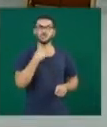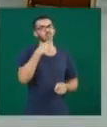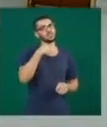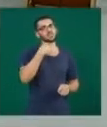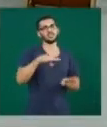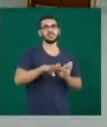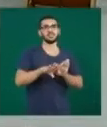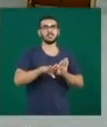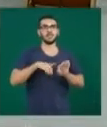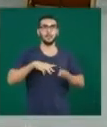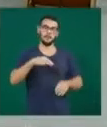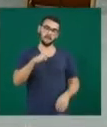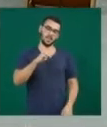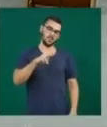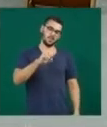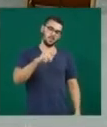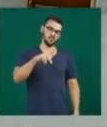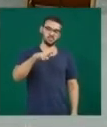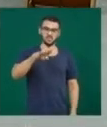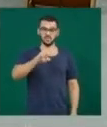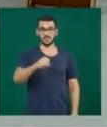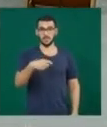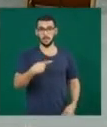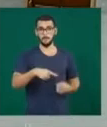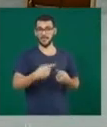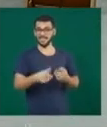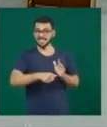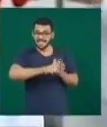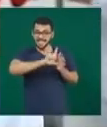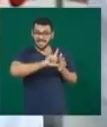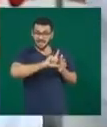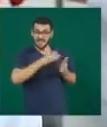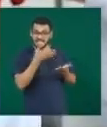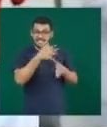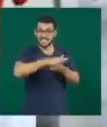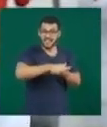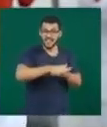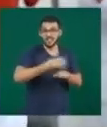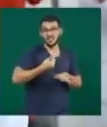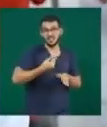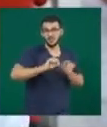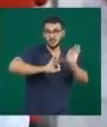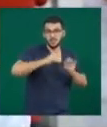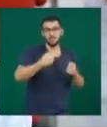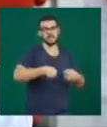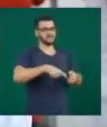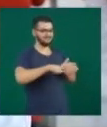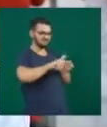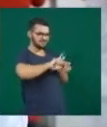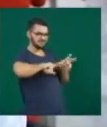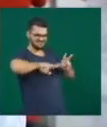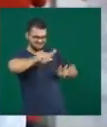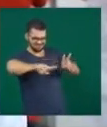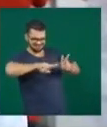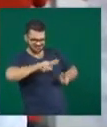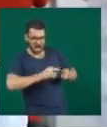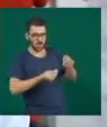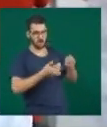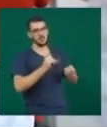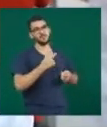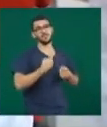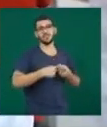participar do projeto, é necessário passar por uma avaliação prévia. Para participar, a mulher não pode ter